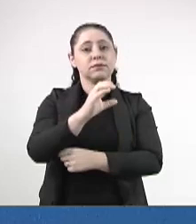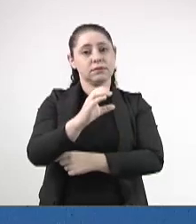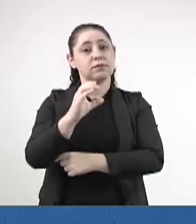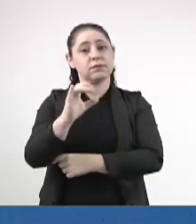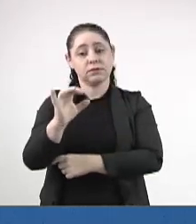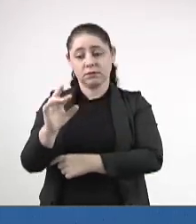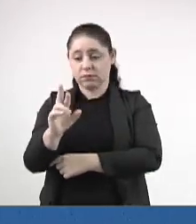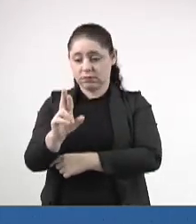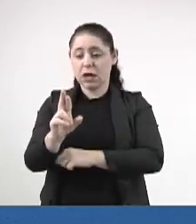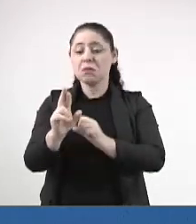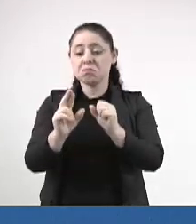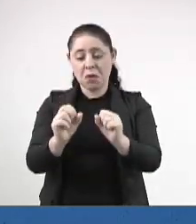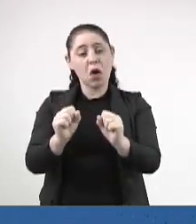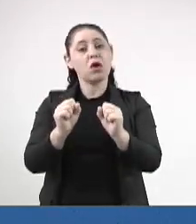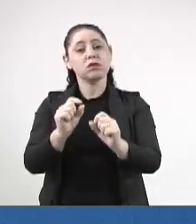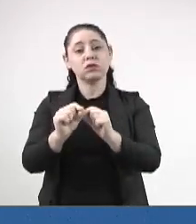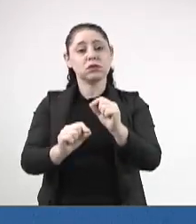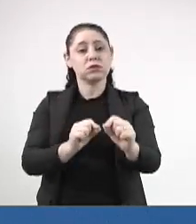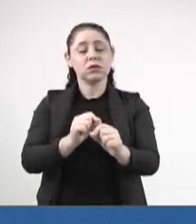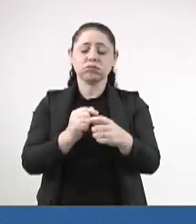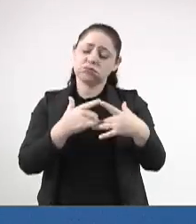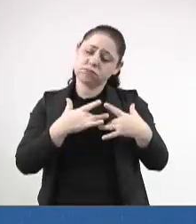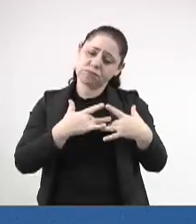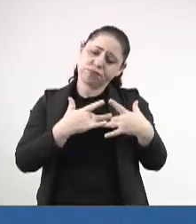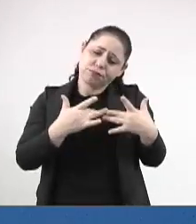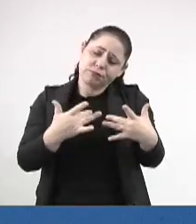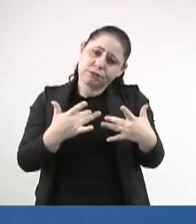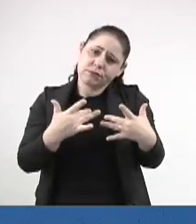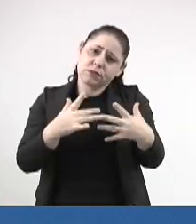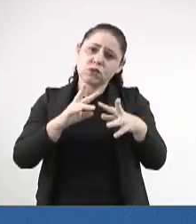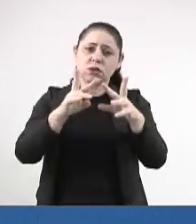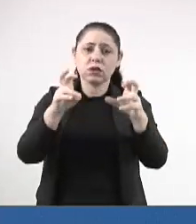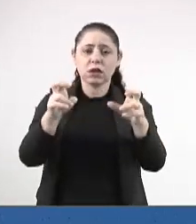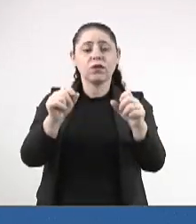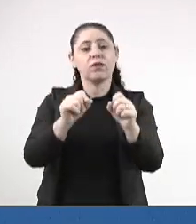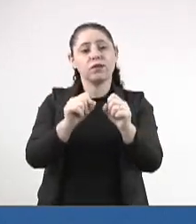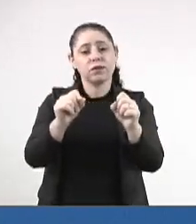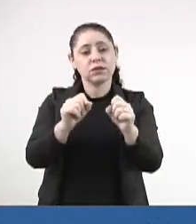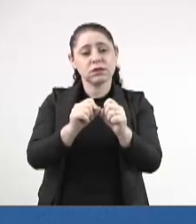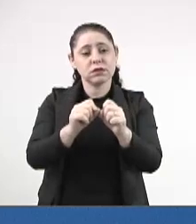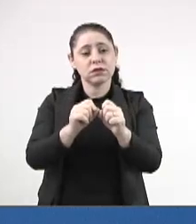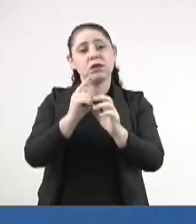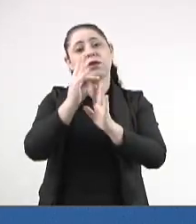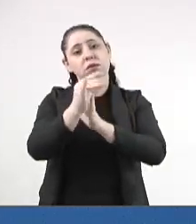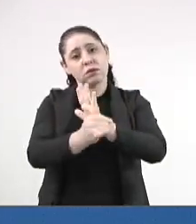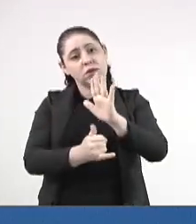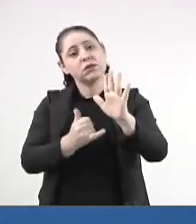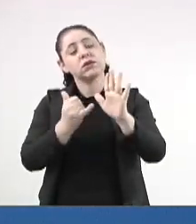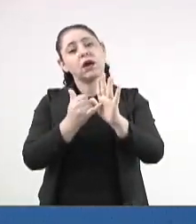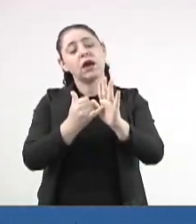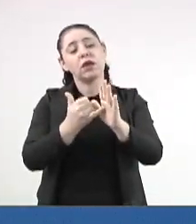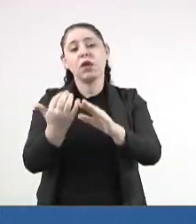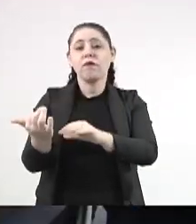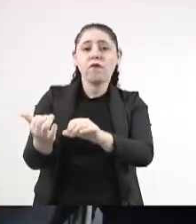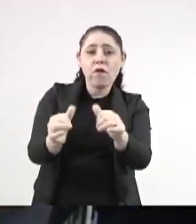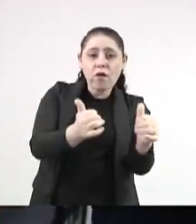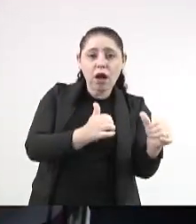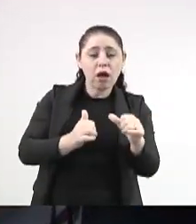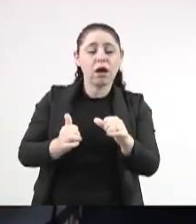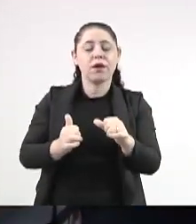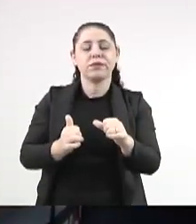possa se sensibilizar com esse assunto e fazer o nosso projeto tramitar.